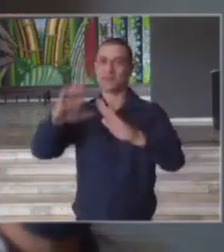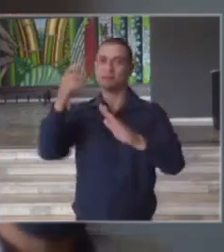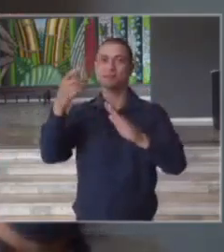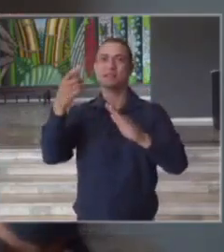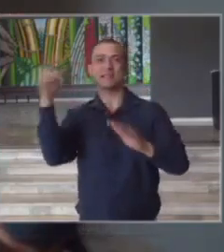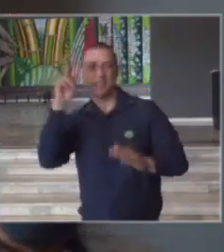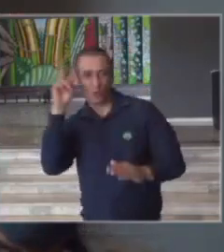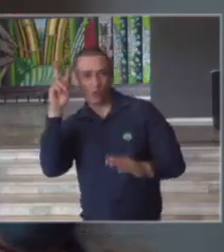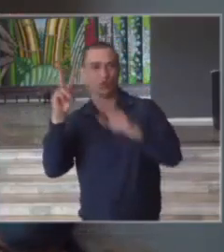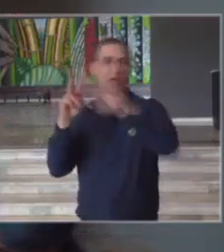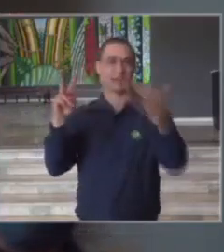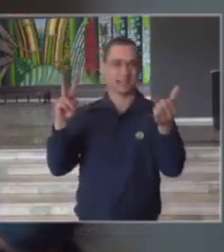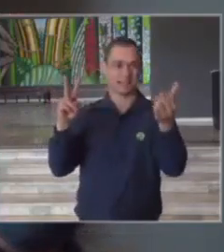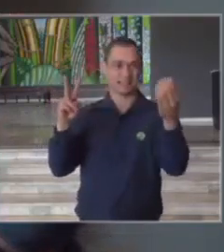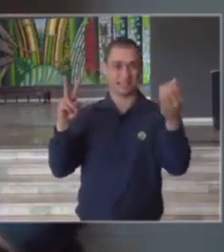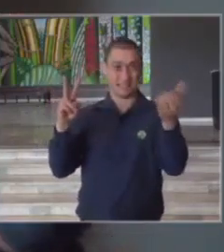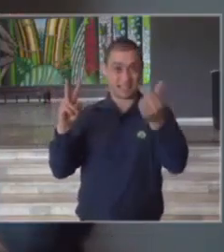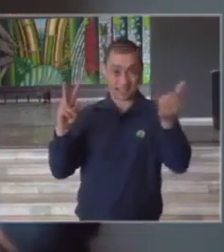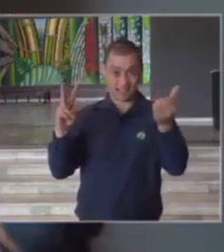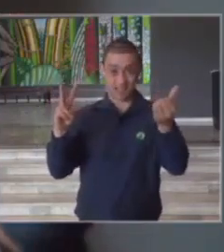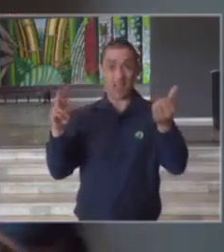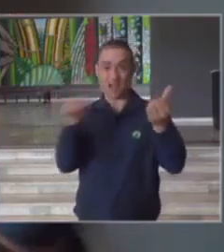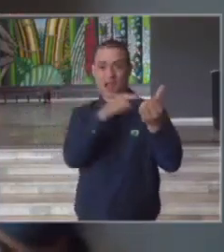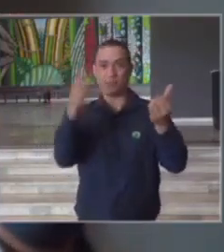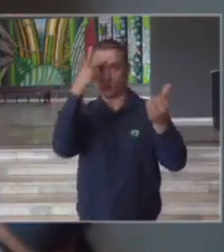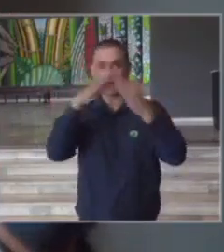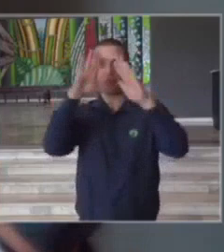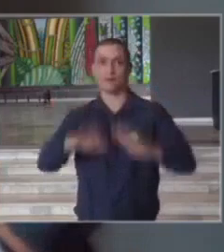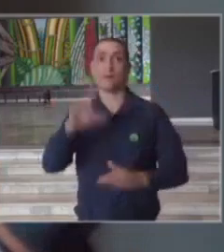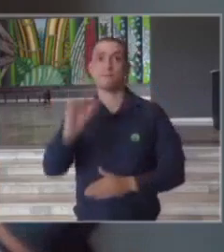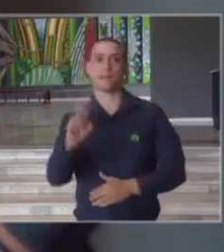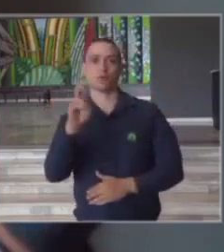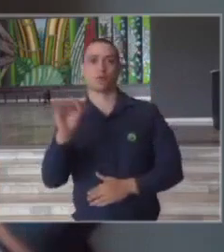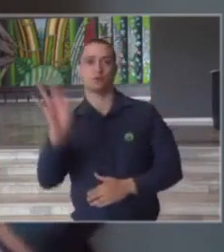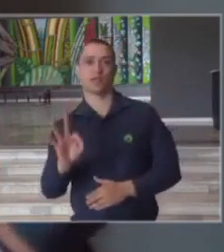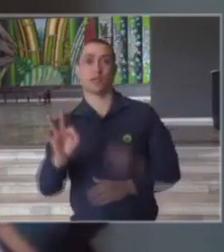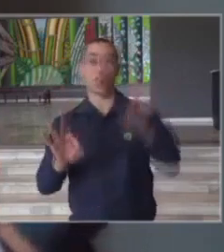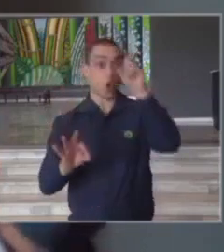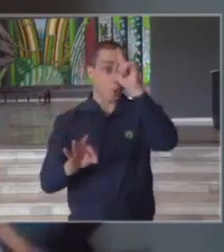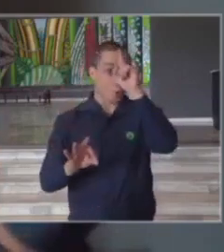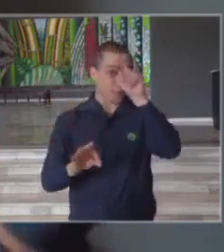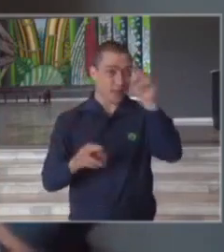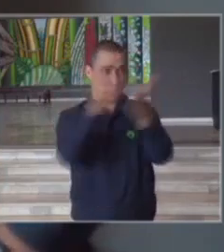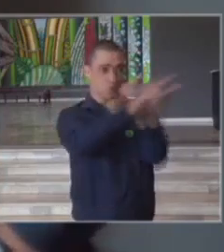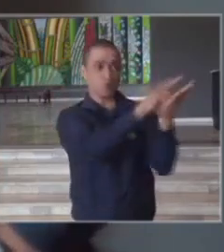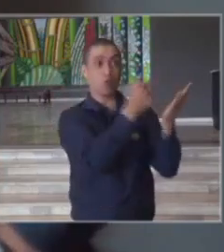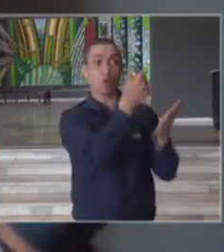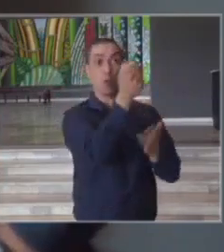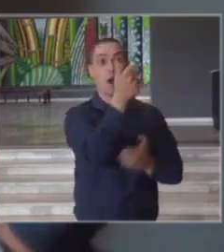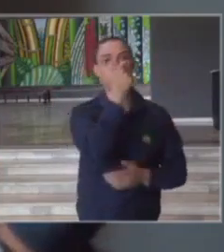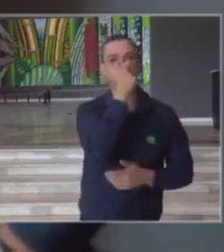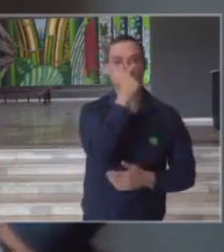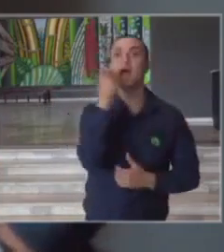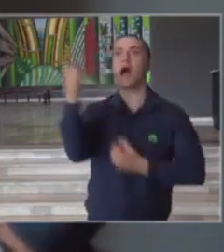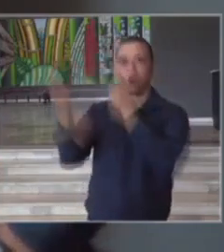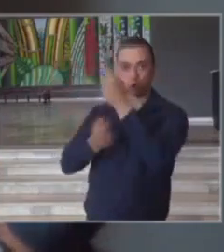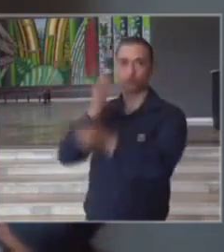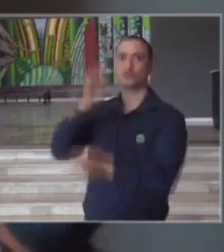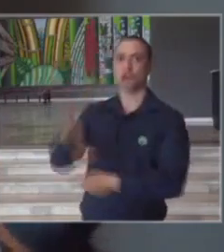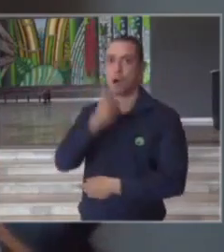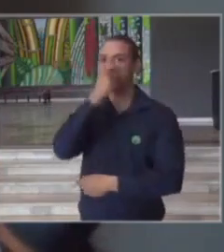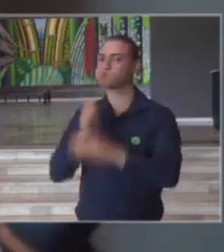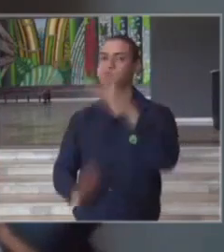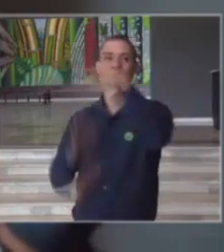do que a linha de corte de 50% e a ocupação de leitos quase na saturação em muitos locais já esgotados